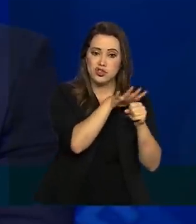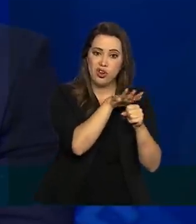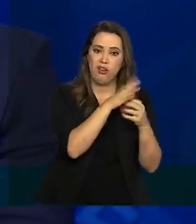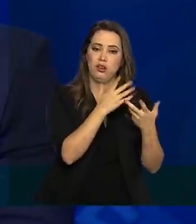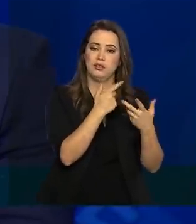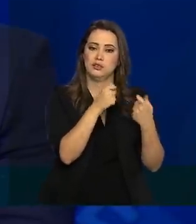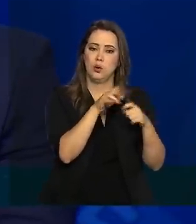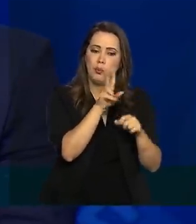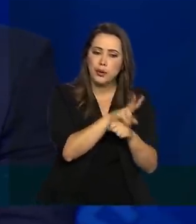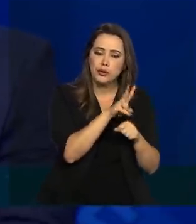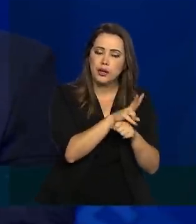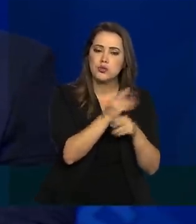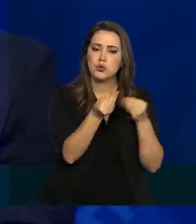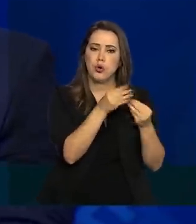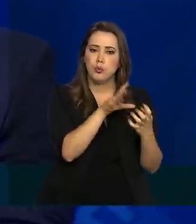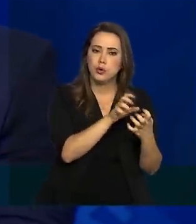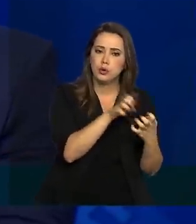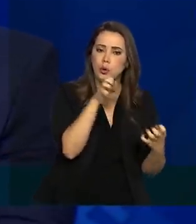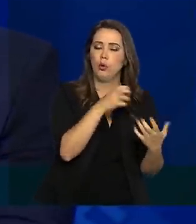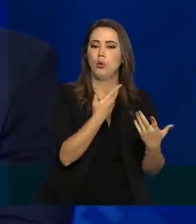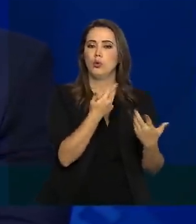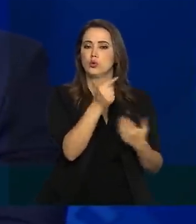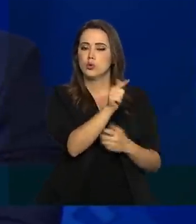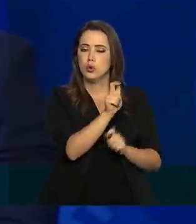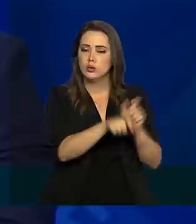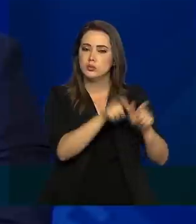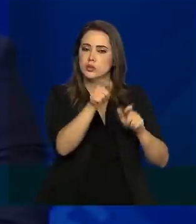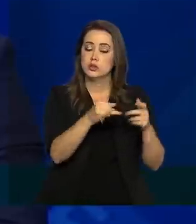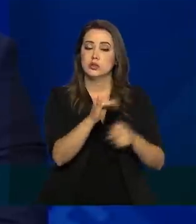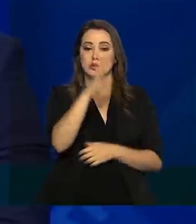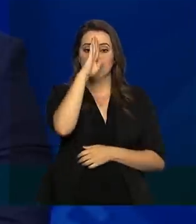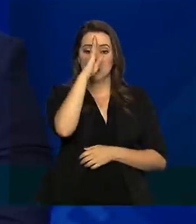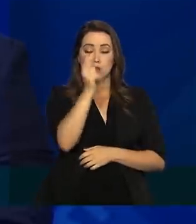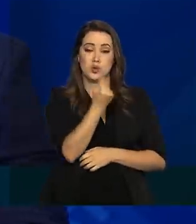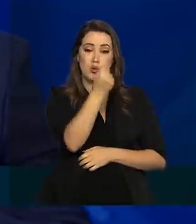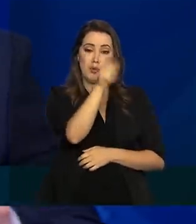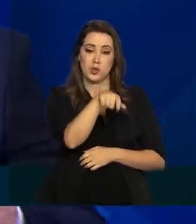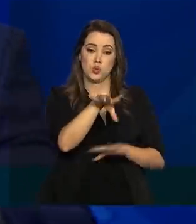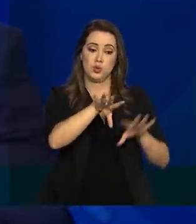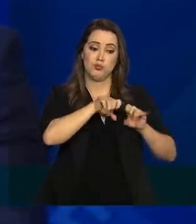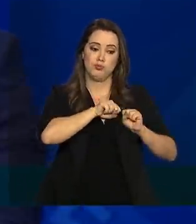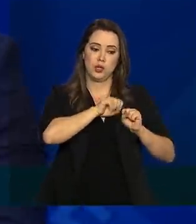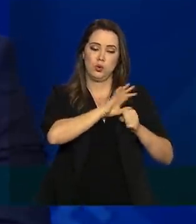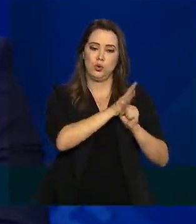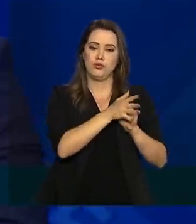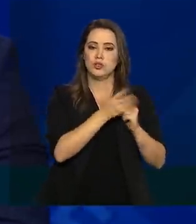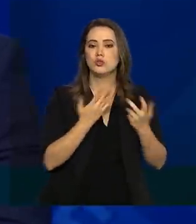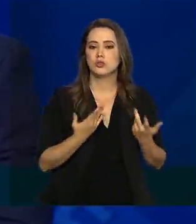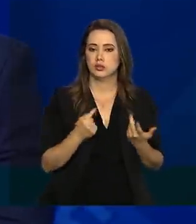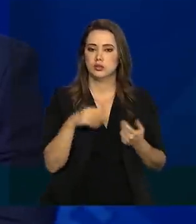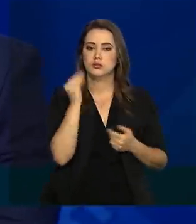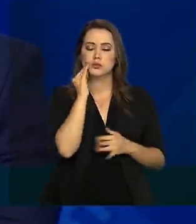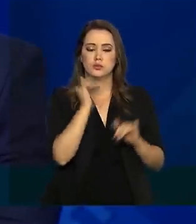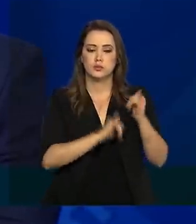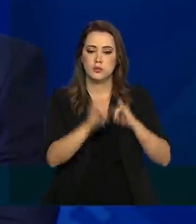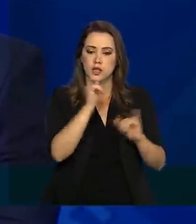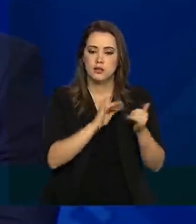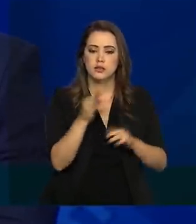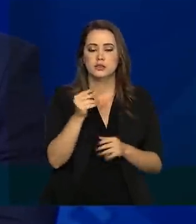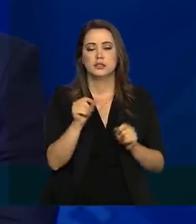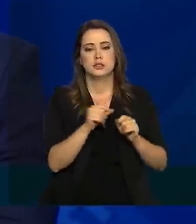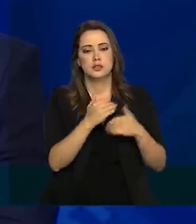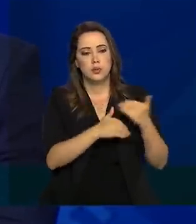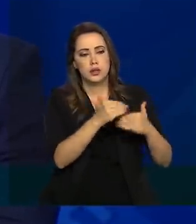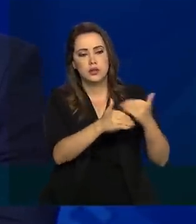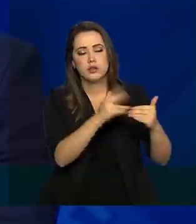para protegê-los. E aí, a gente vai ter que proteger principalmente se tiver algum infectado e por meio dessa testagem que a gente já está fazendo e